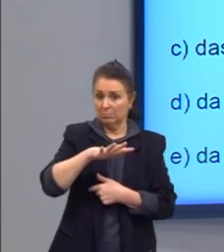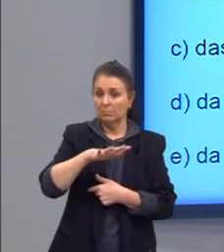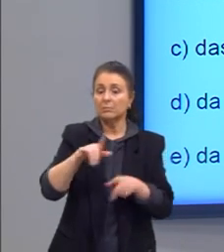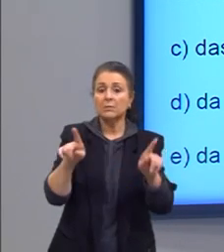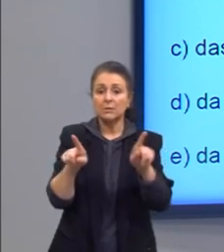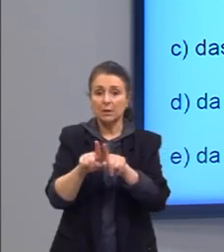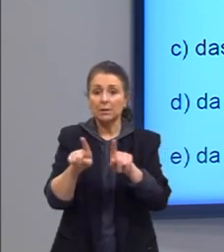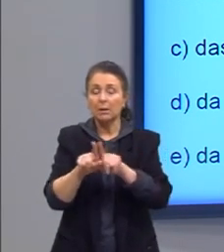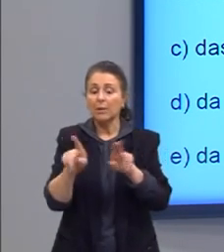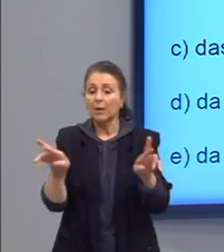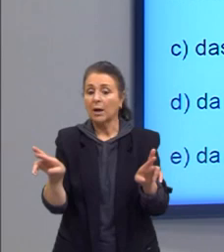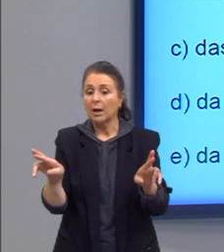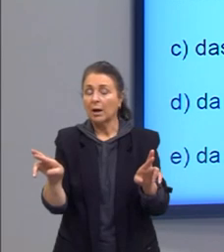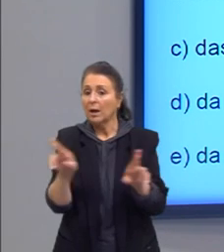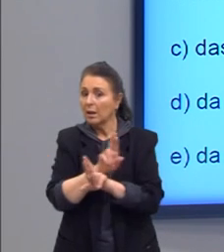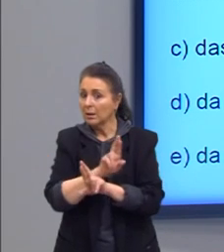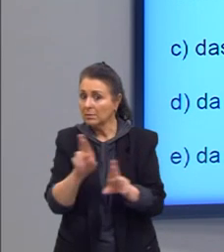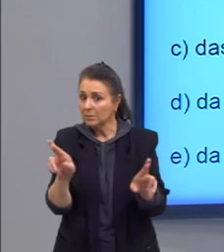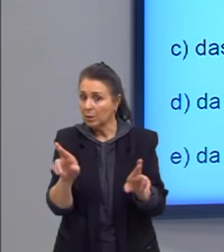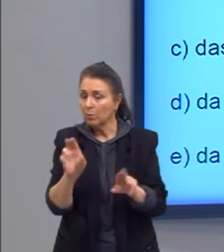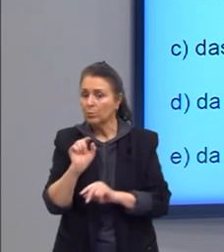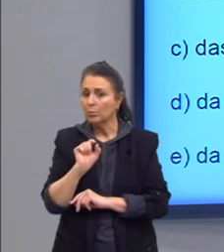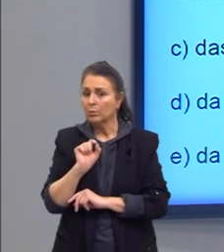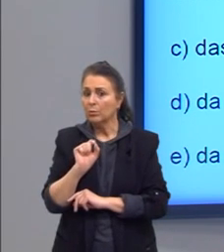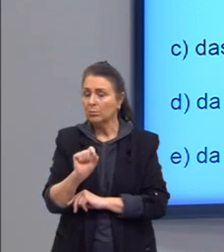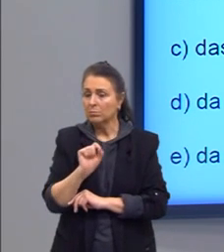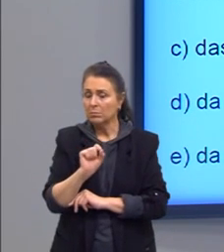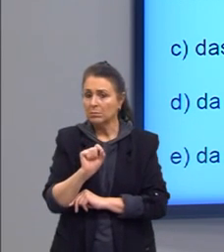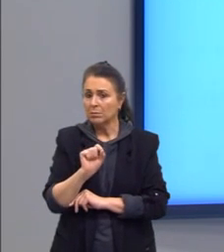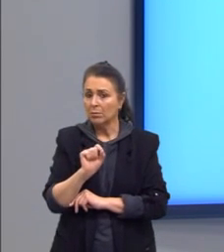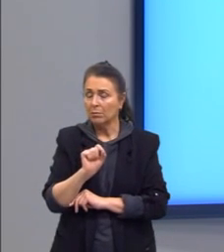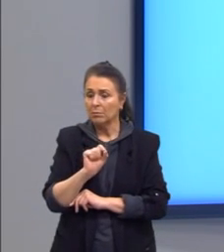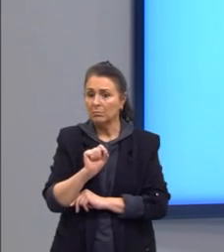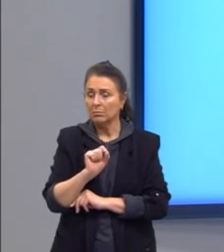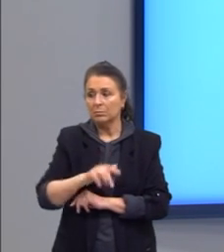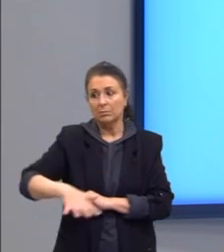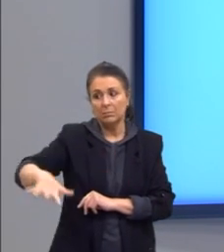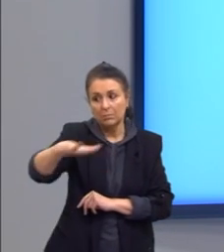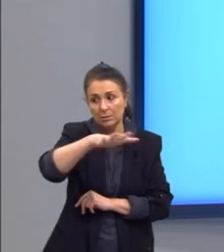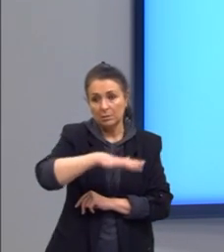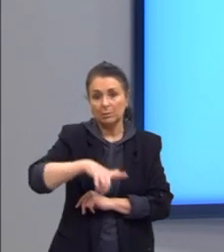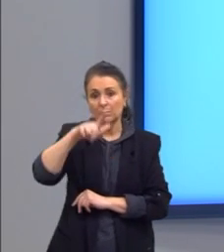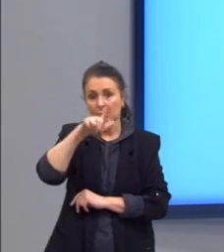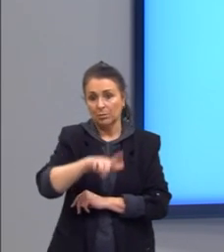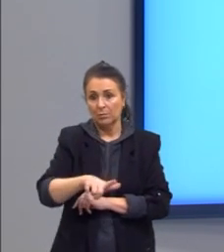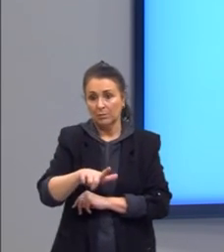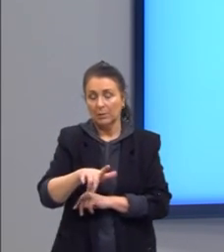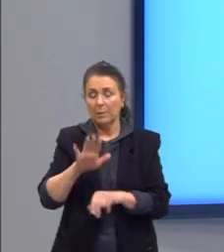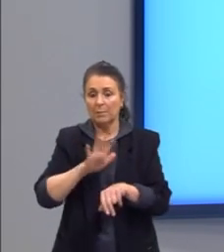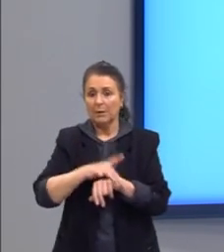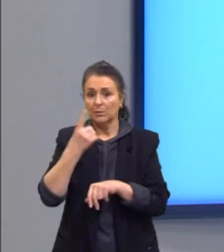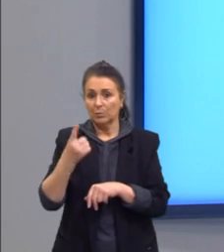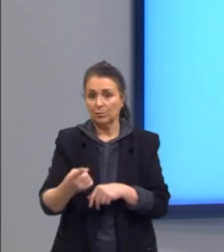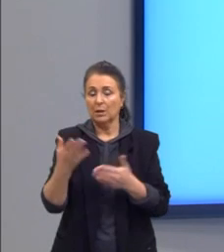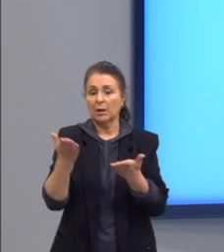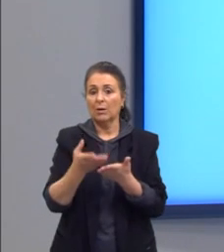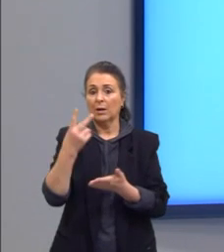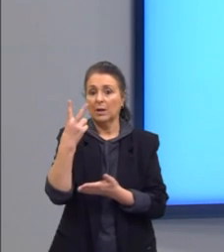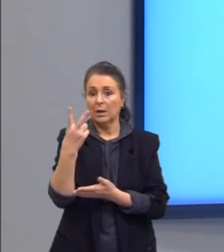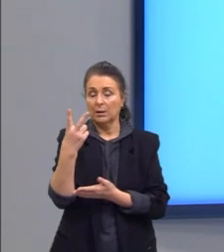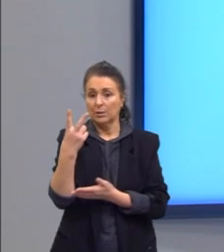relacionado à questão do mercado, tá? Vamos ver mais uma aqui? Enem 2014.